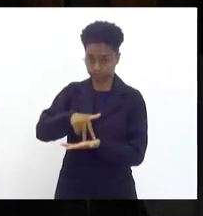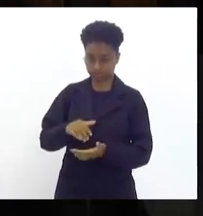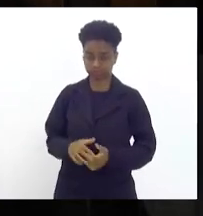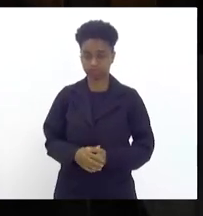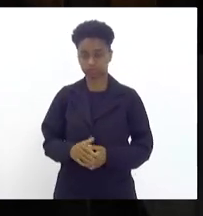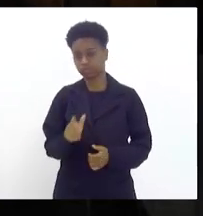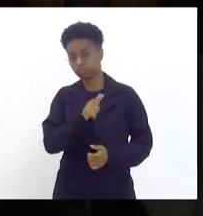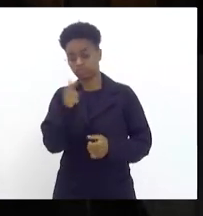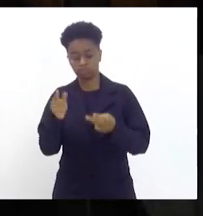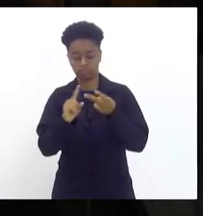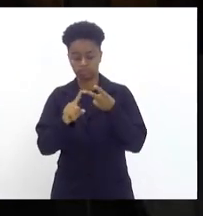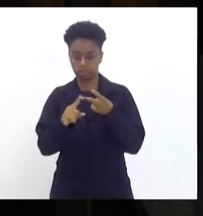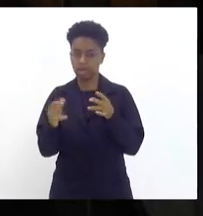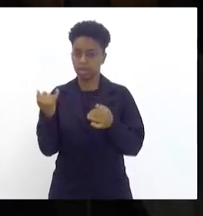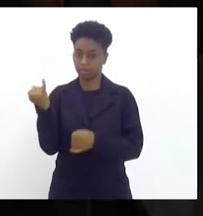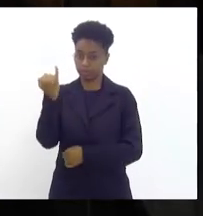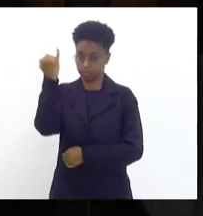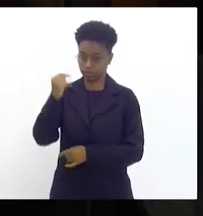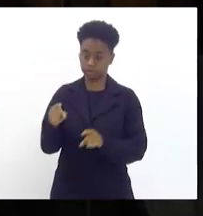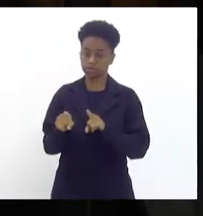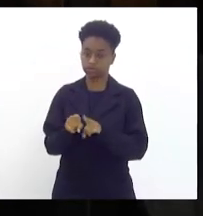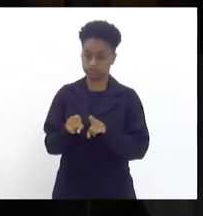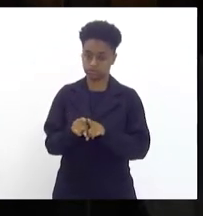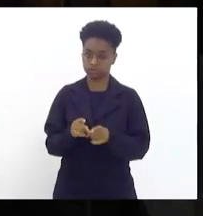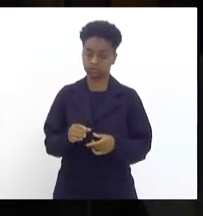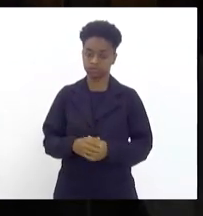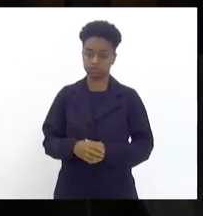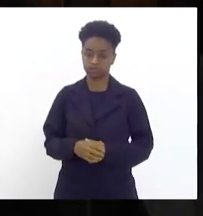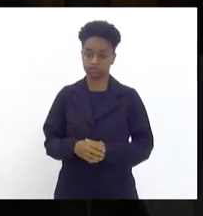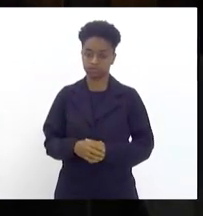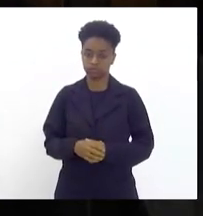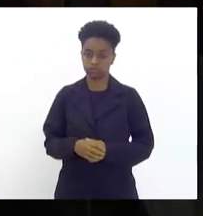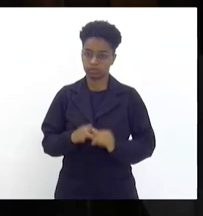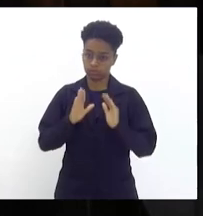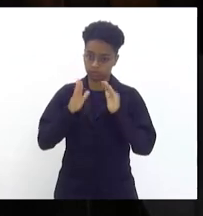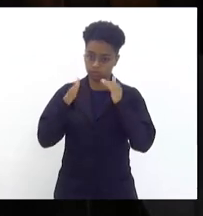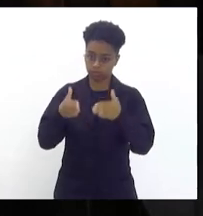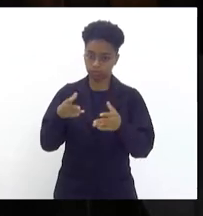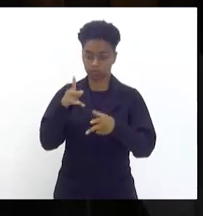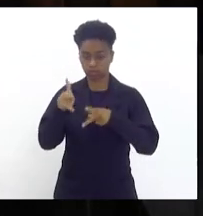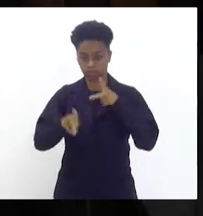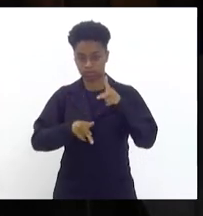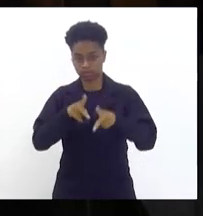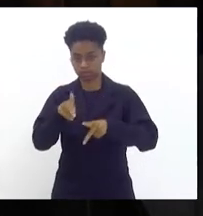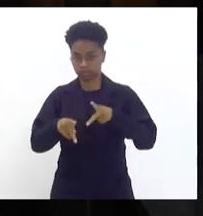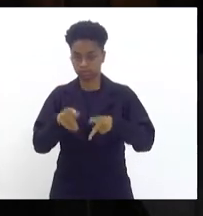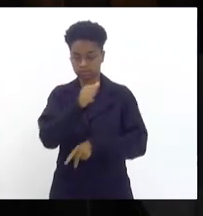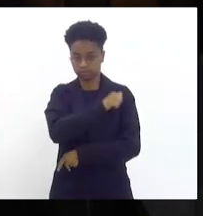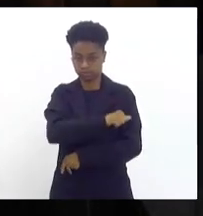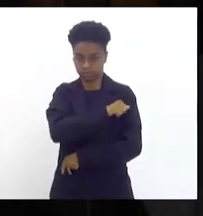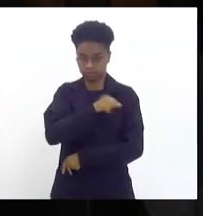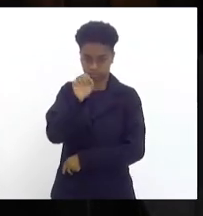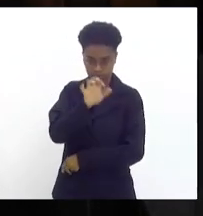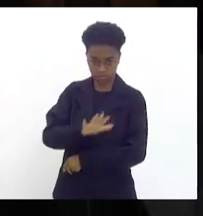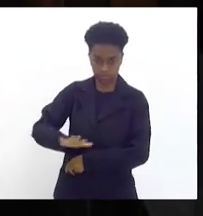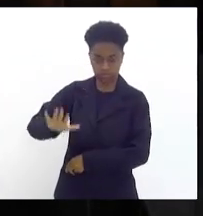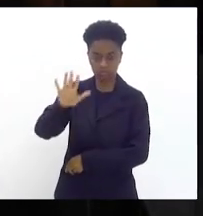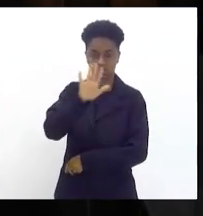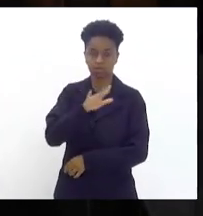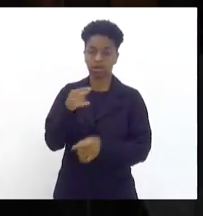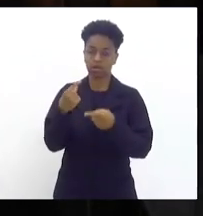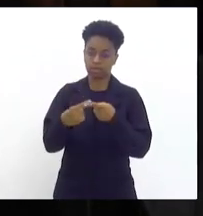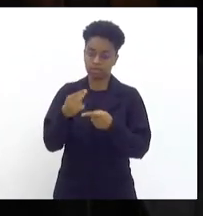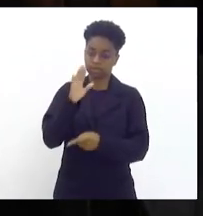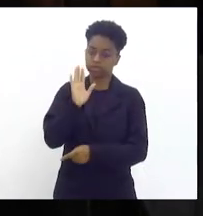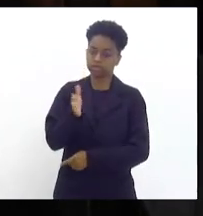Outro tema importante é para a população de todo o estado do Rio de Janeiro onde foi